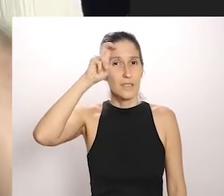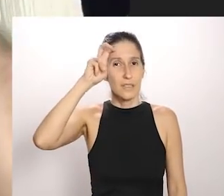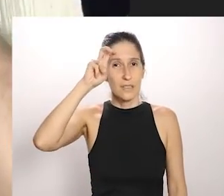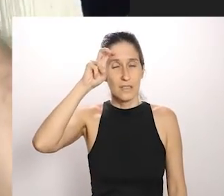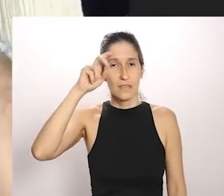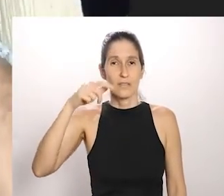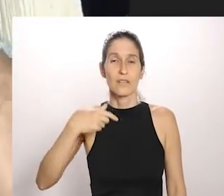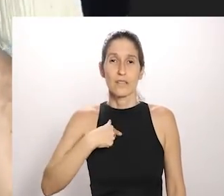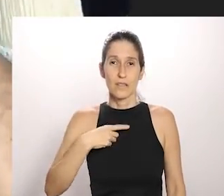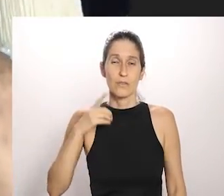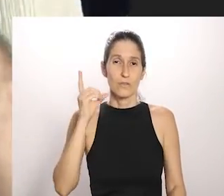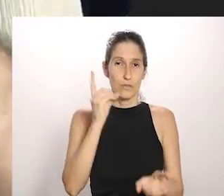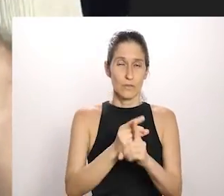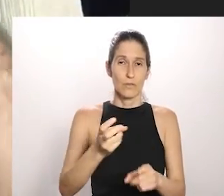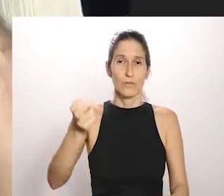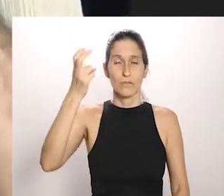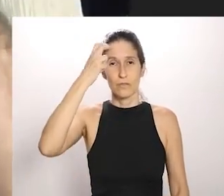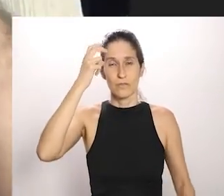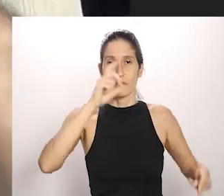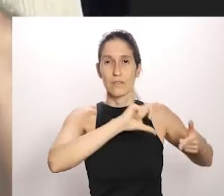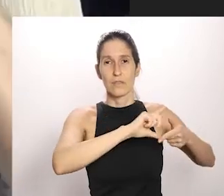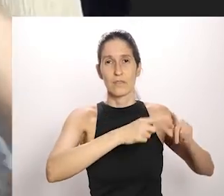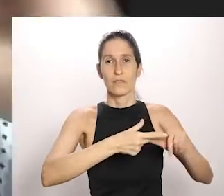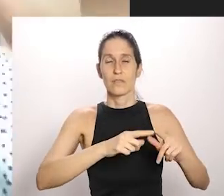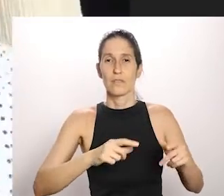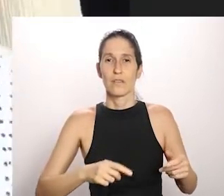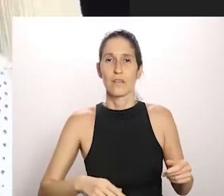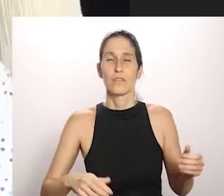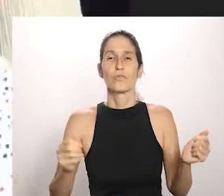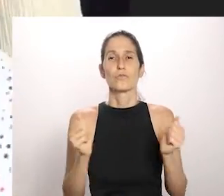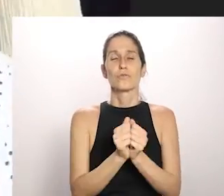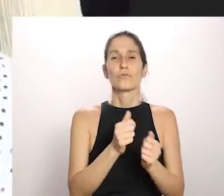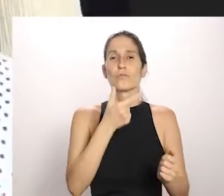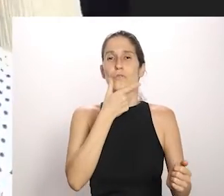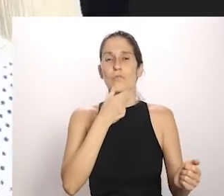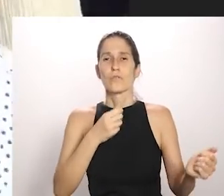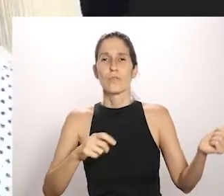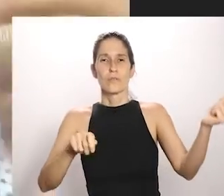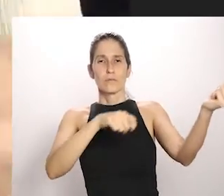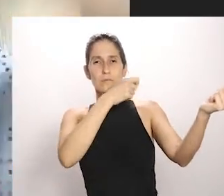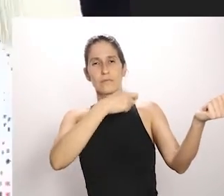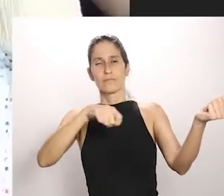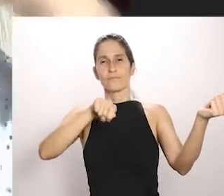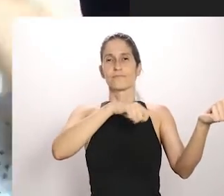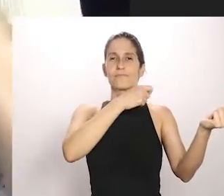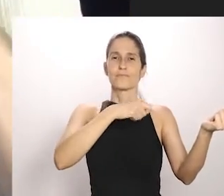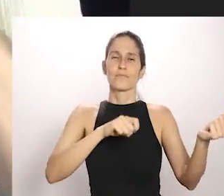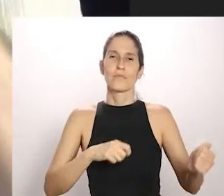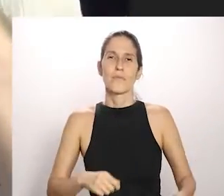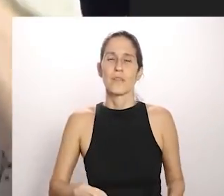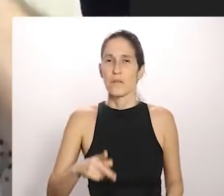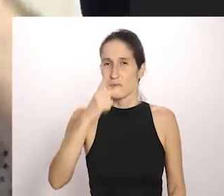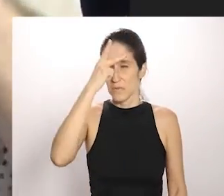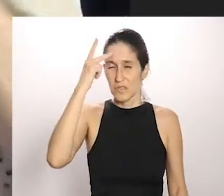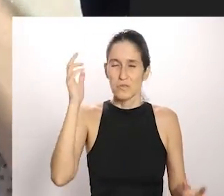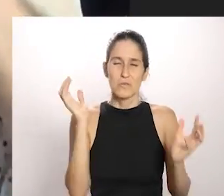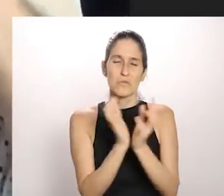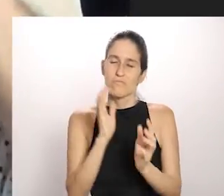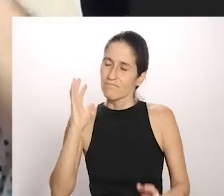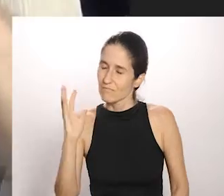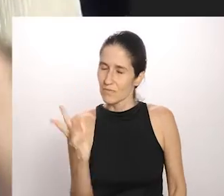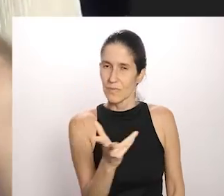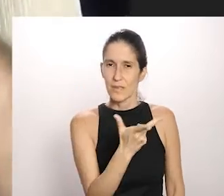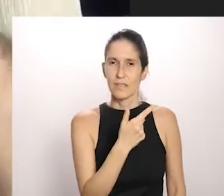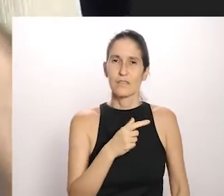aqui no encontro de culturas tradicionais, junto com o seu Nelson da Rabeca, Toma, vai ter uma galera maravilhosa, a partir